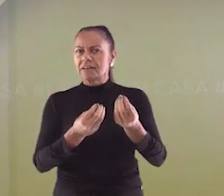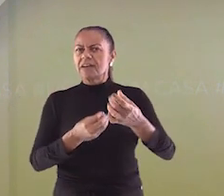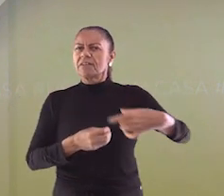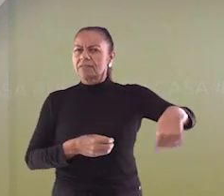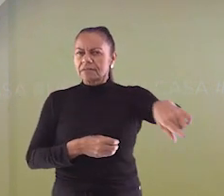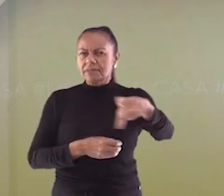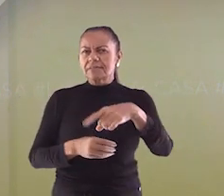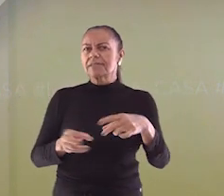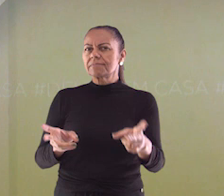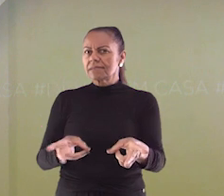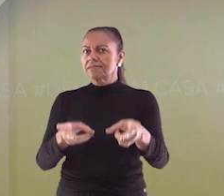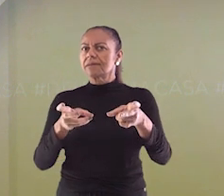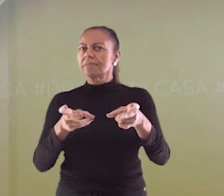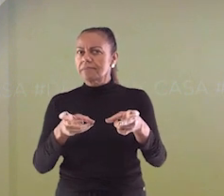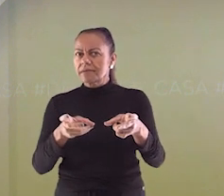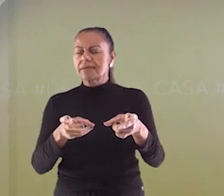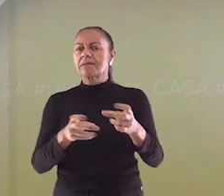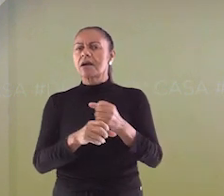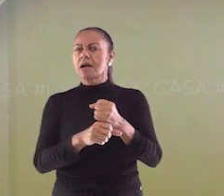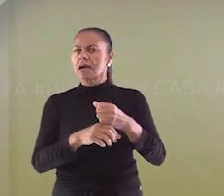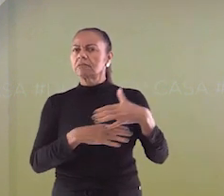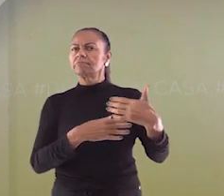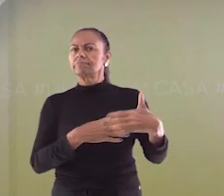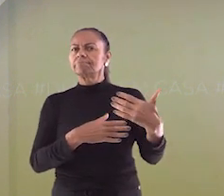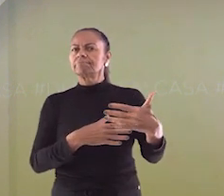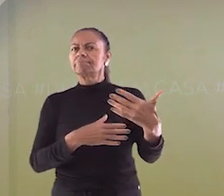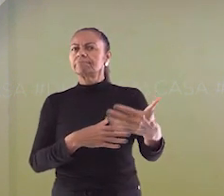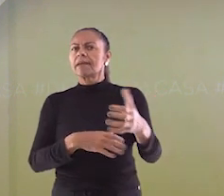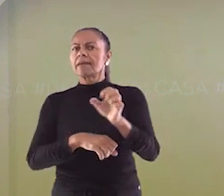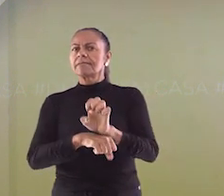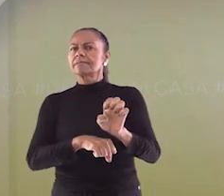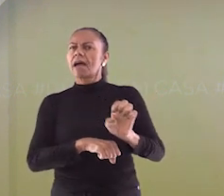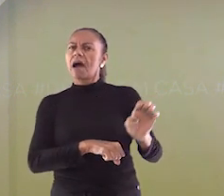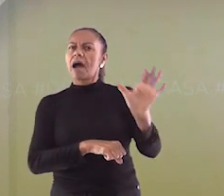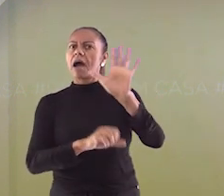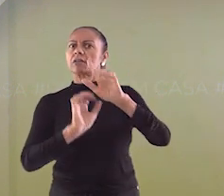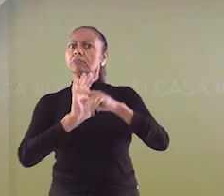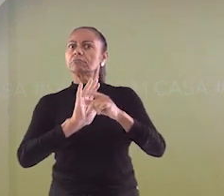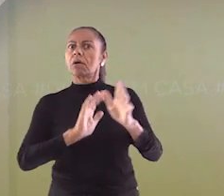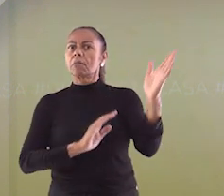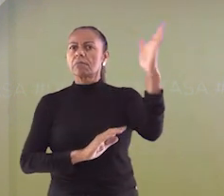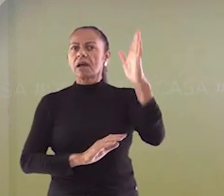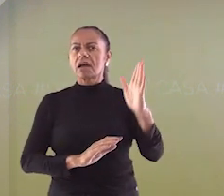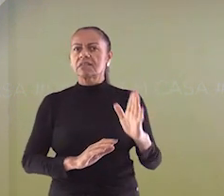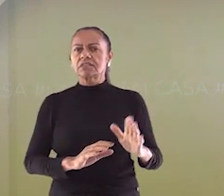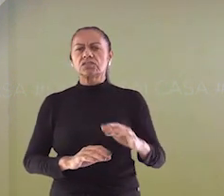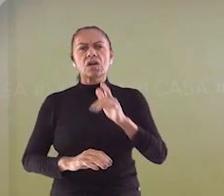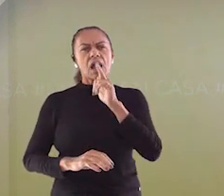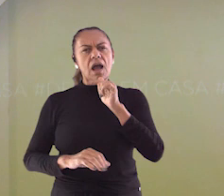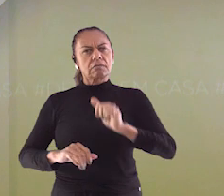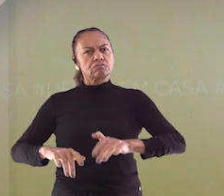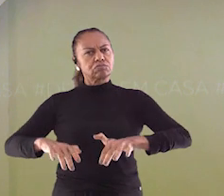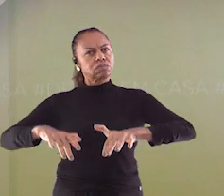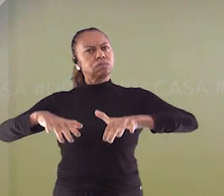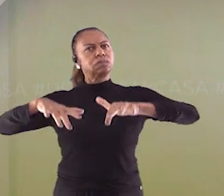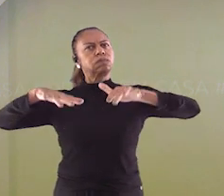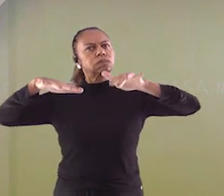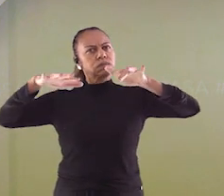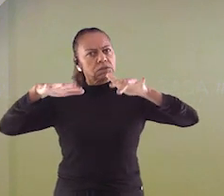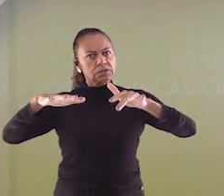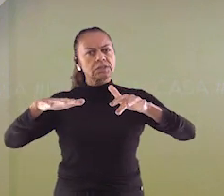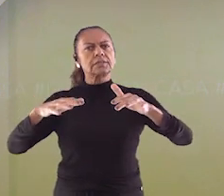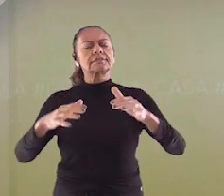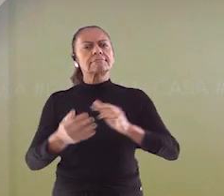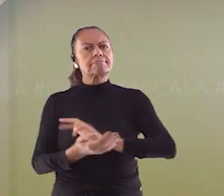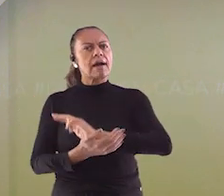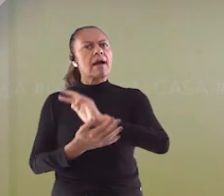número de enchentes em diversos estados brasileiros? Fiquem conosco que vamos descobrir juntos quais os motivos